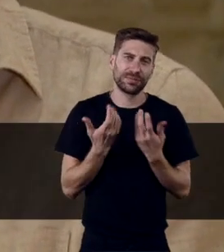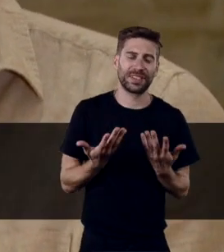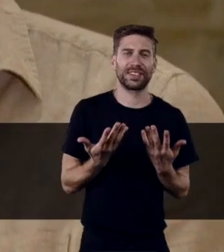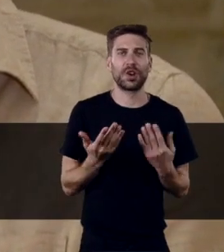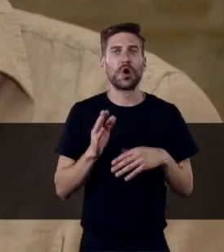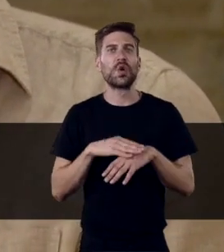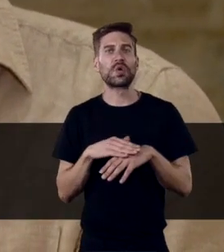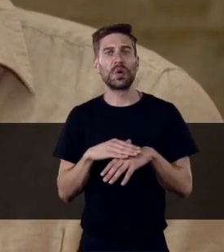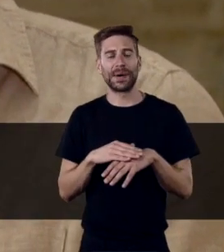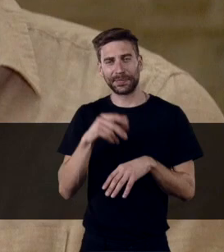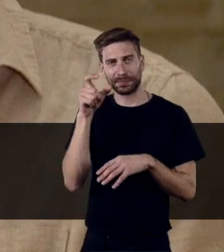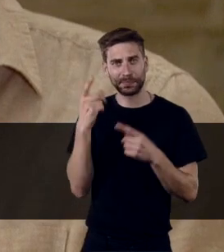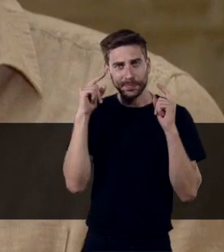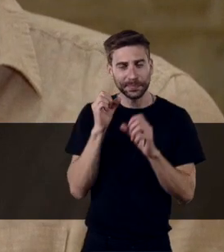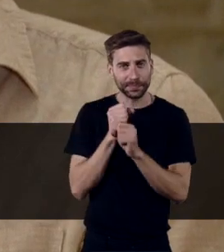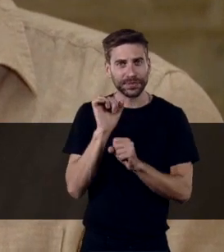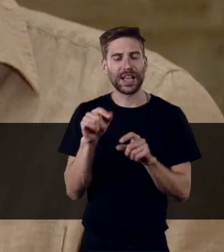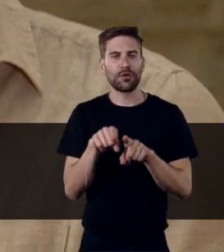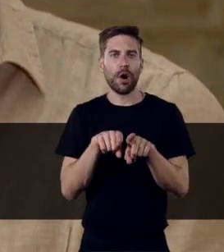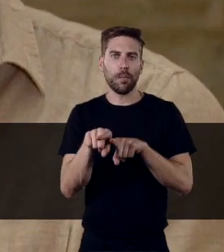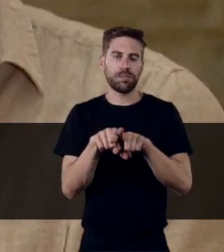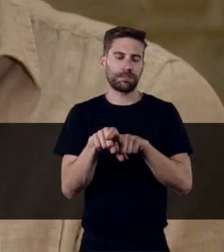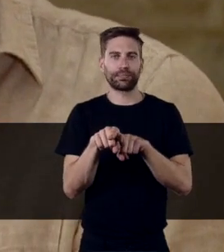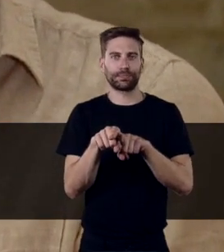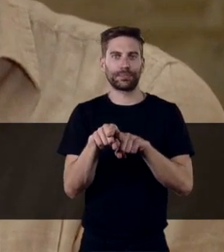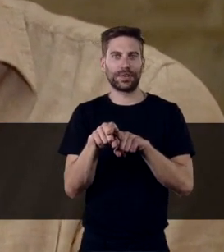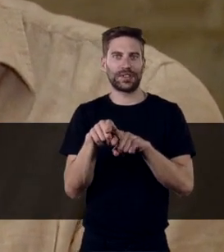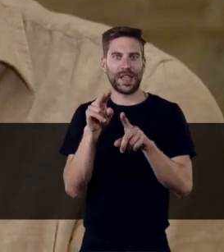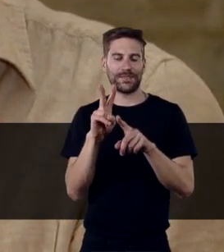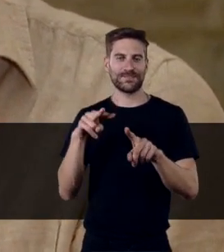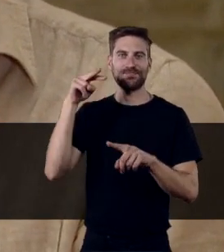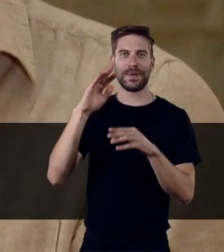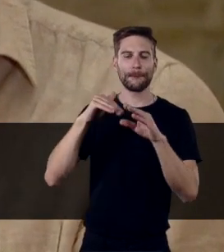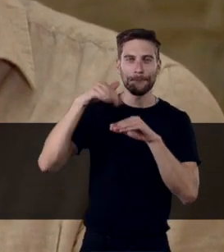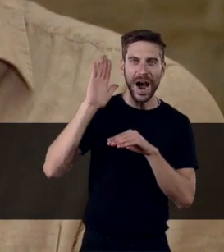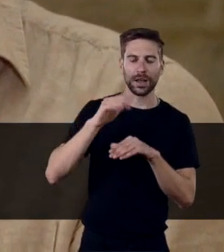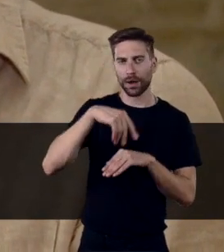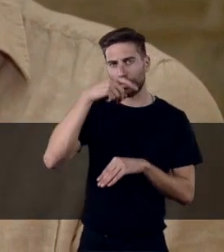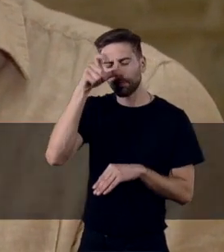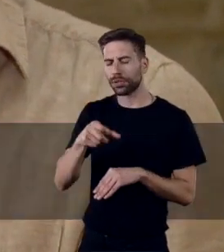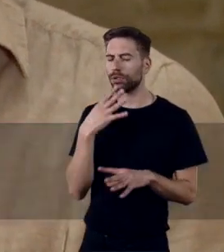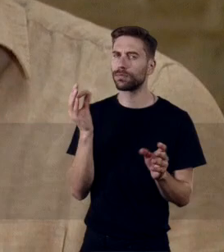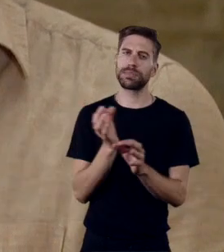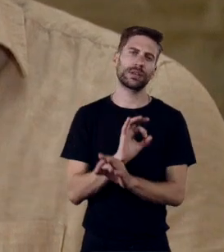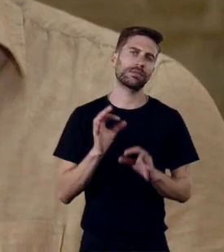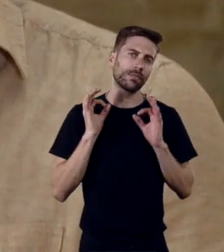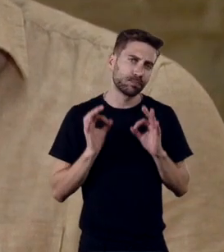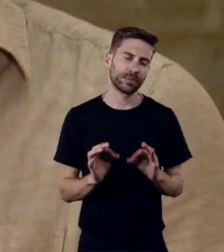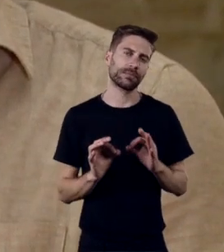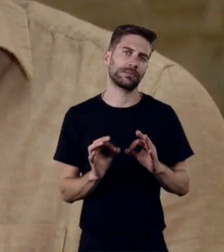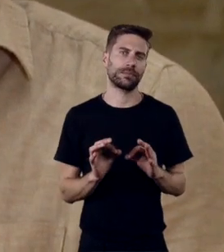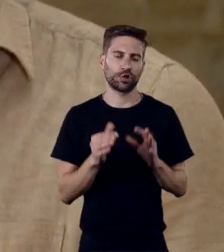Qualquer dimensão política. O Zeca era um humanista, Era um homem extraordinário E que